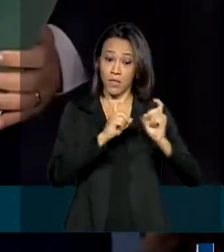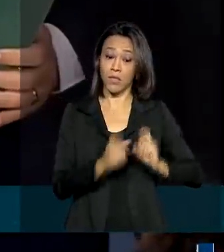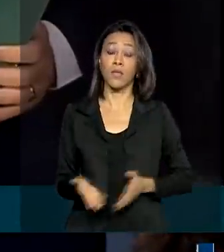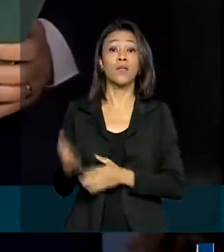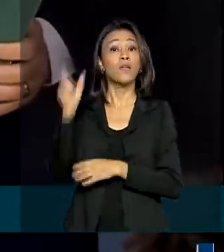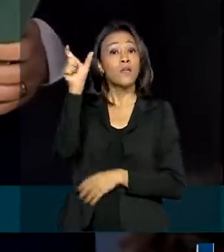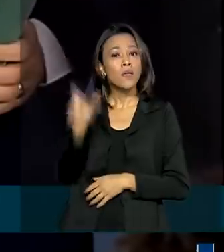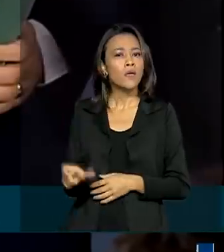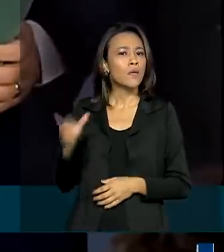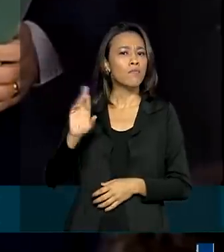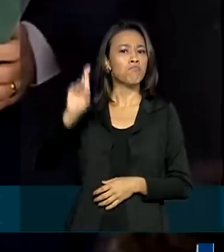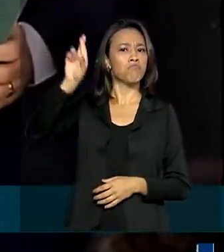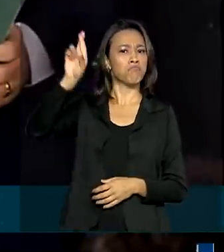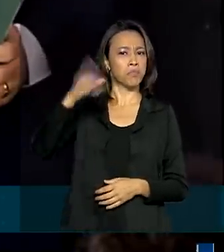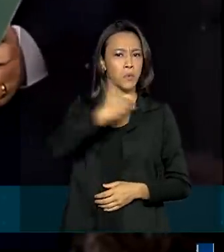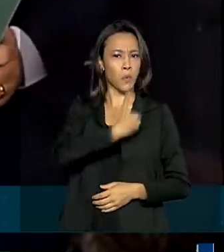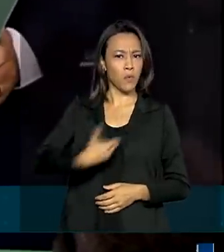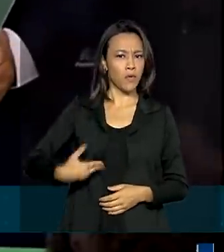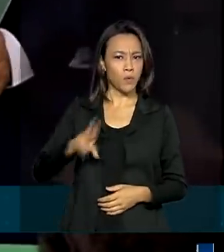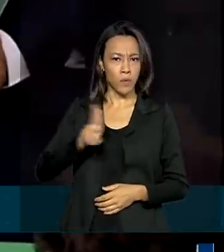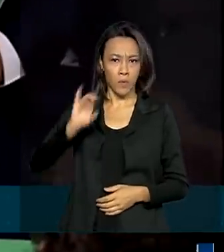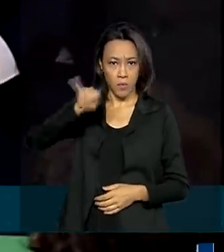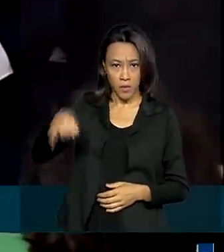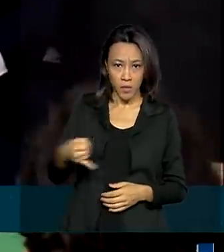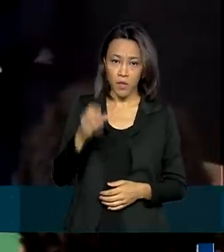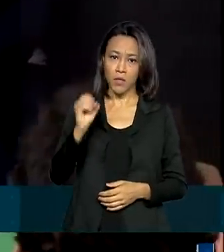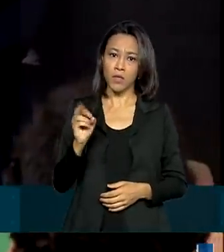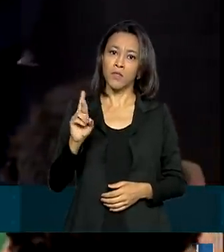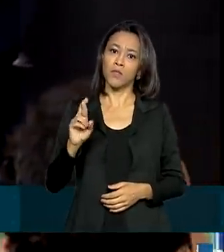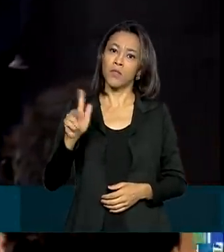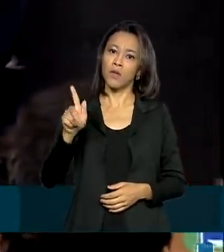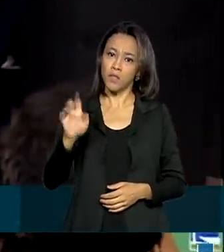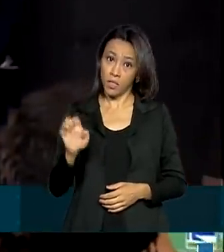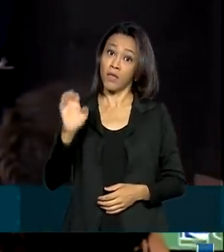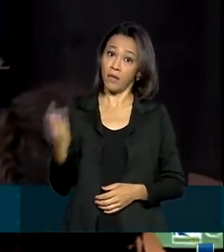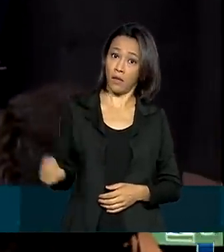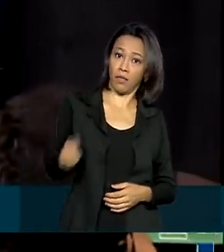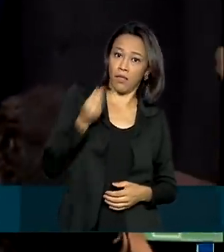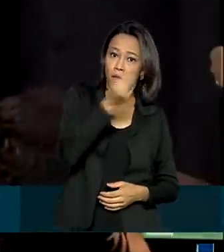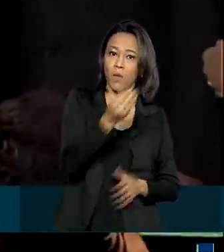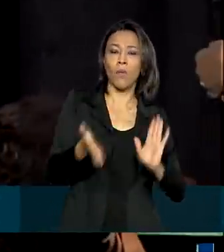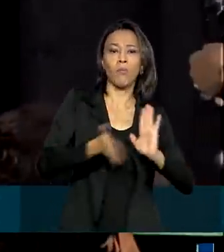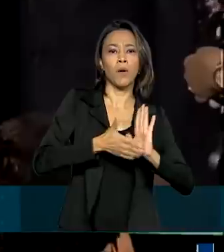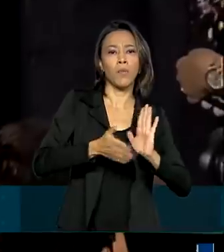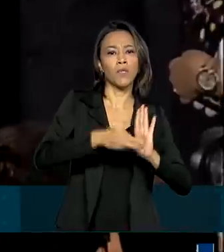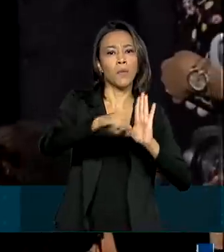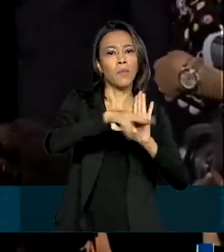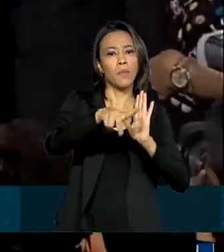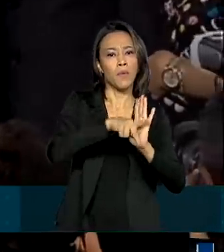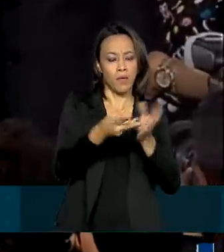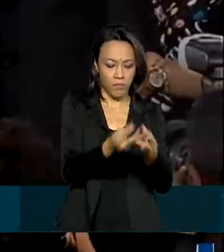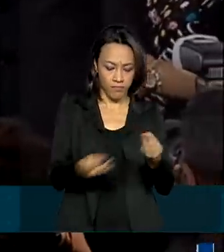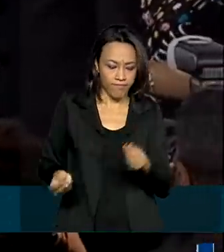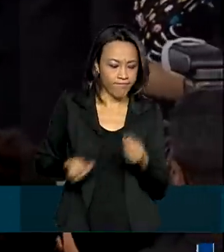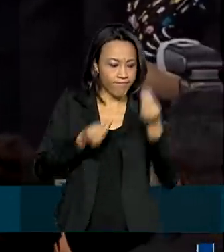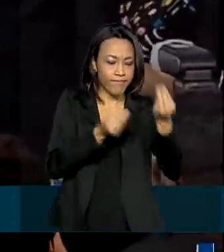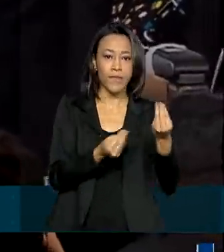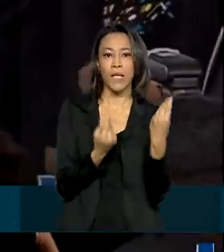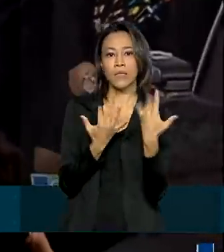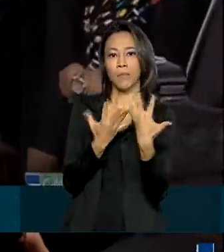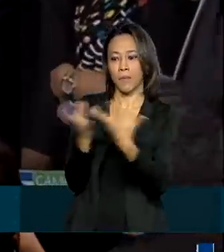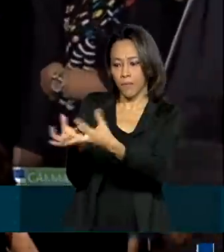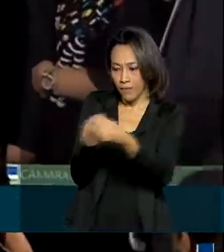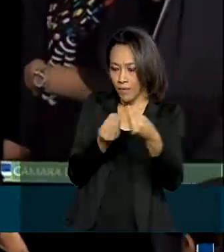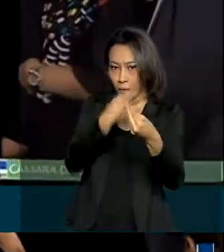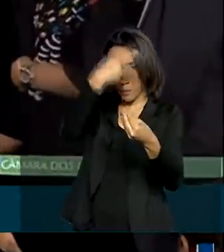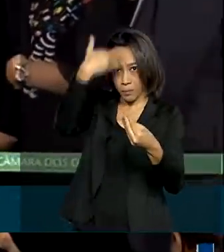Jorge Oliveira, representou o governo e entregou a proposta de emenda à Constituição nas mãos do presidente da Câmara, Rodrigo